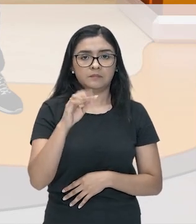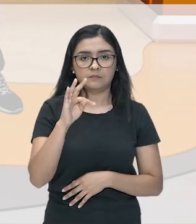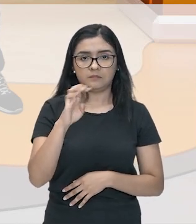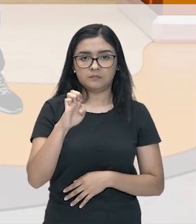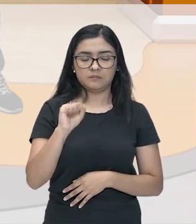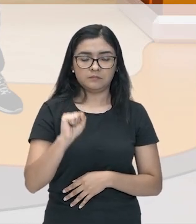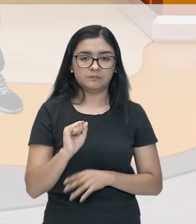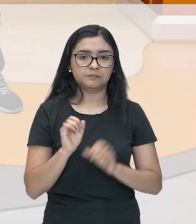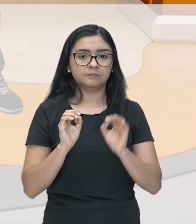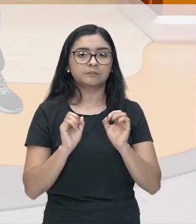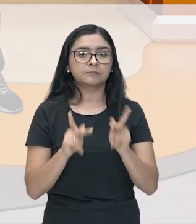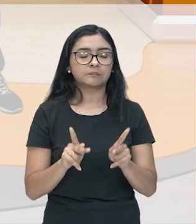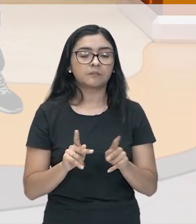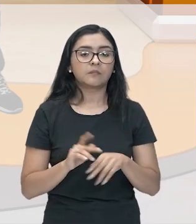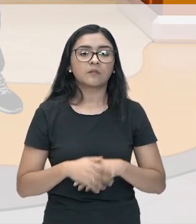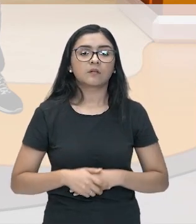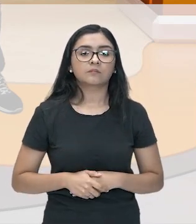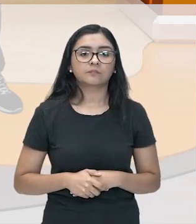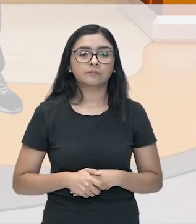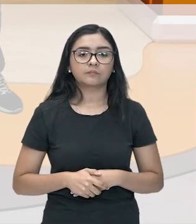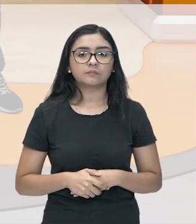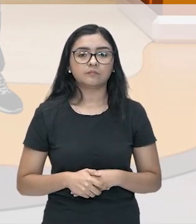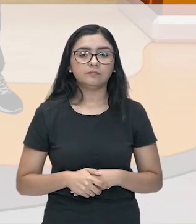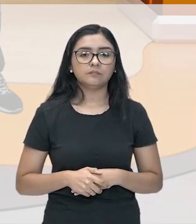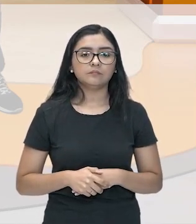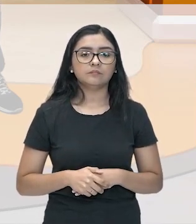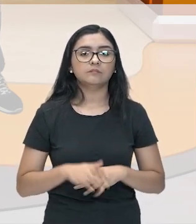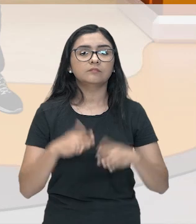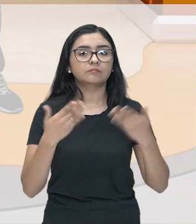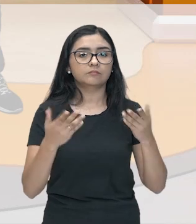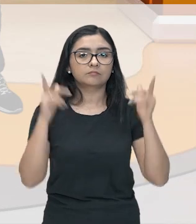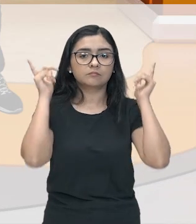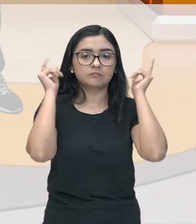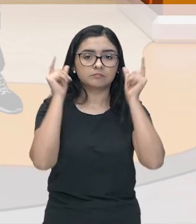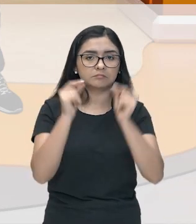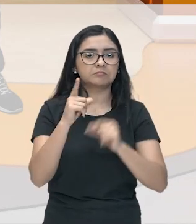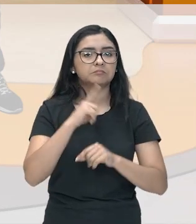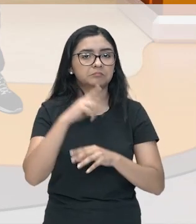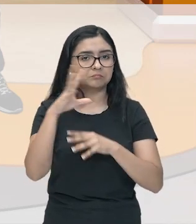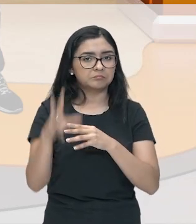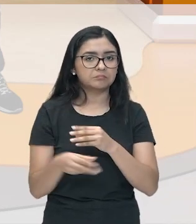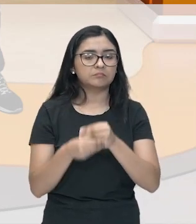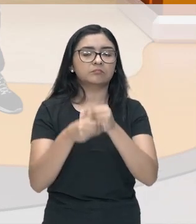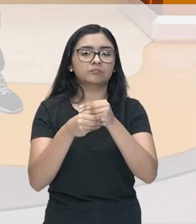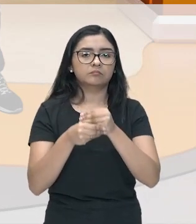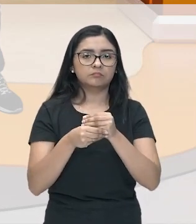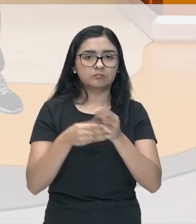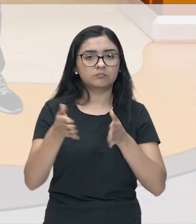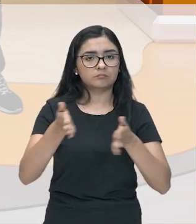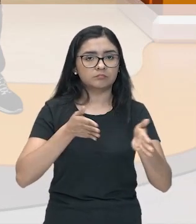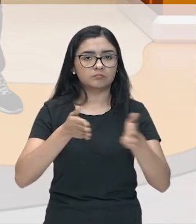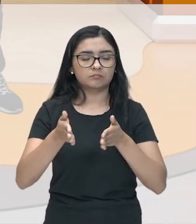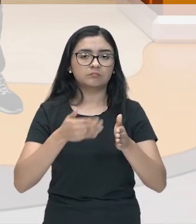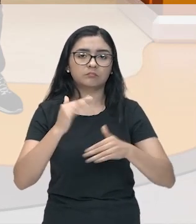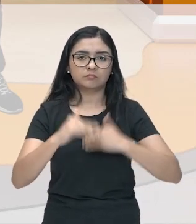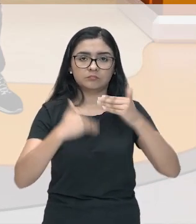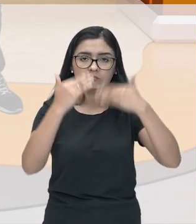Vamos ver olha só, esses gregos trazendo uma grande contribuição para